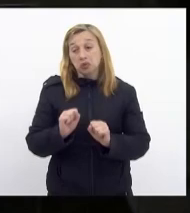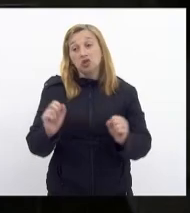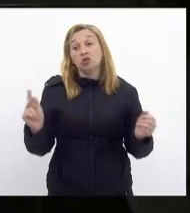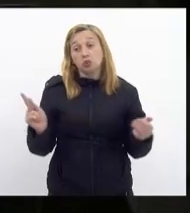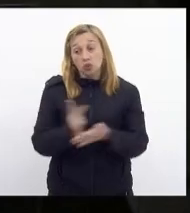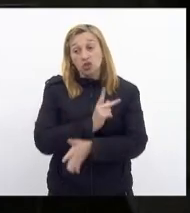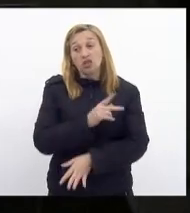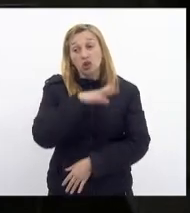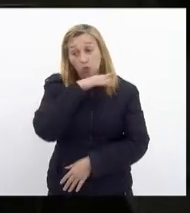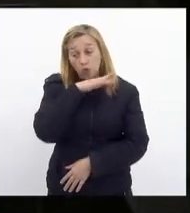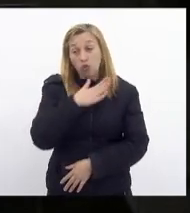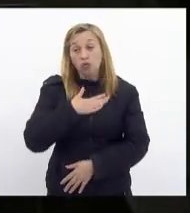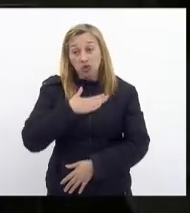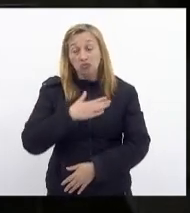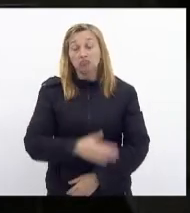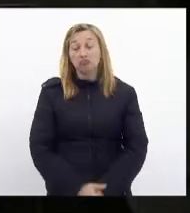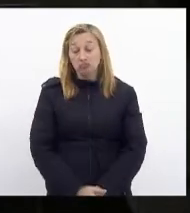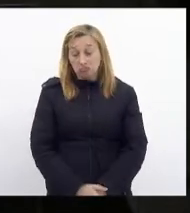acontecer